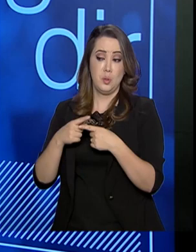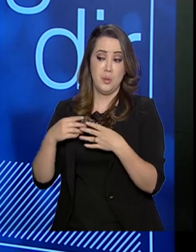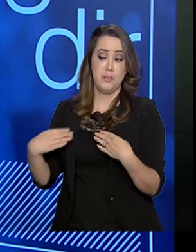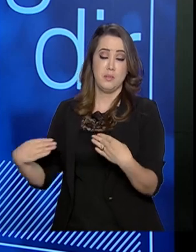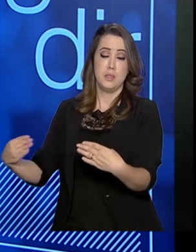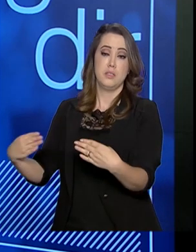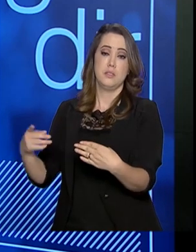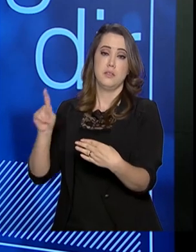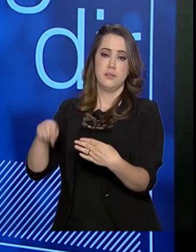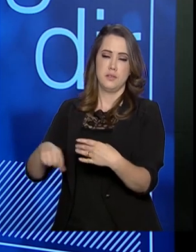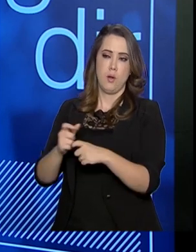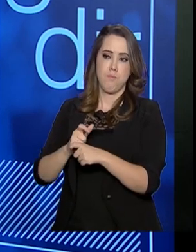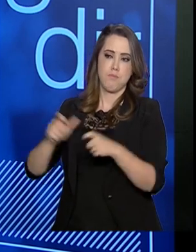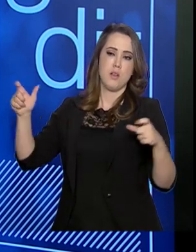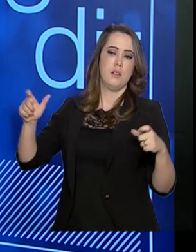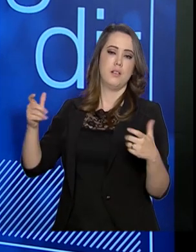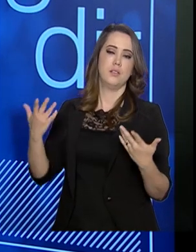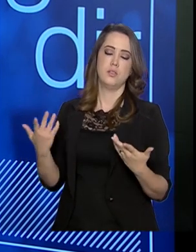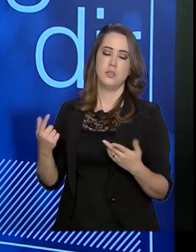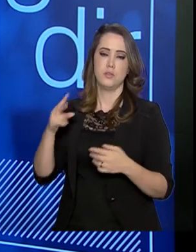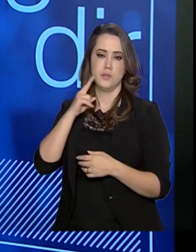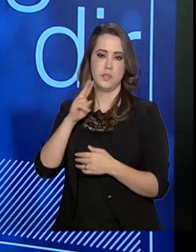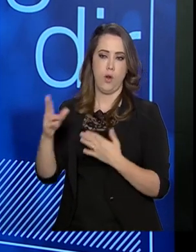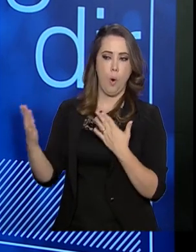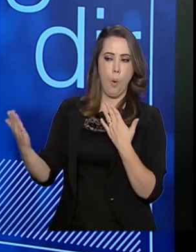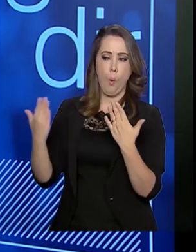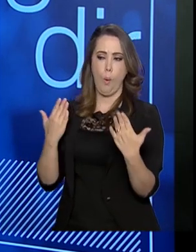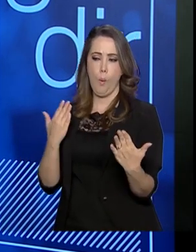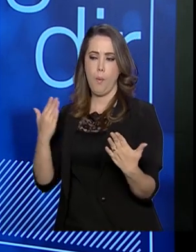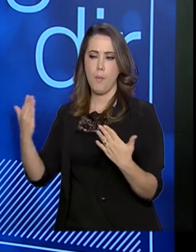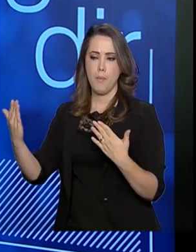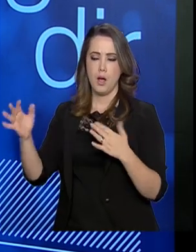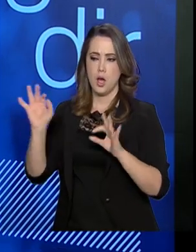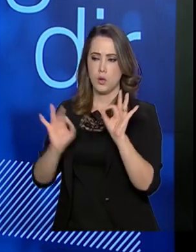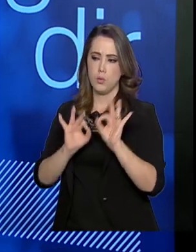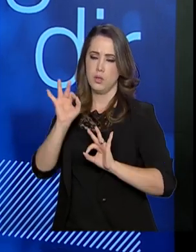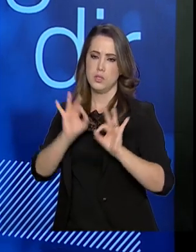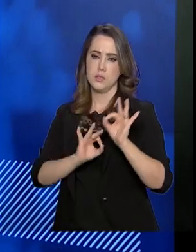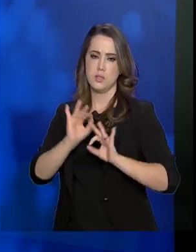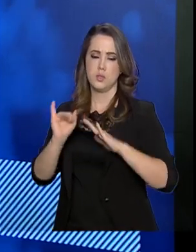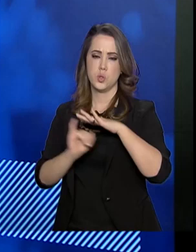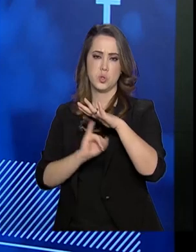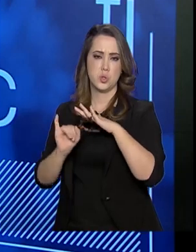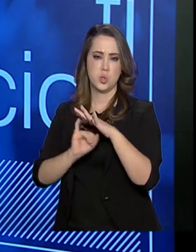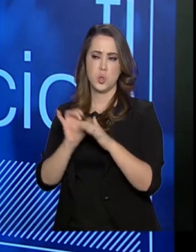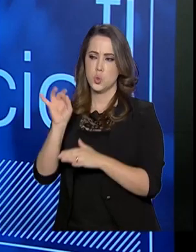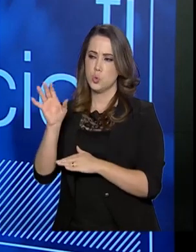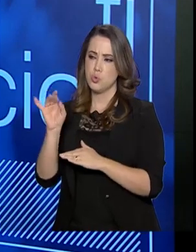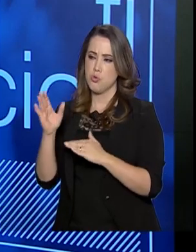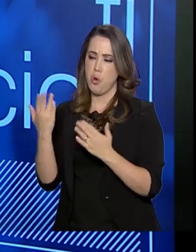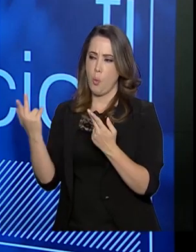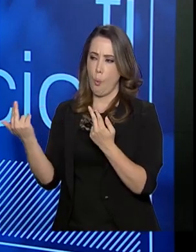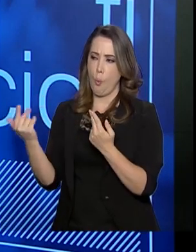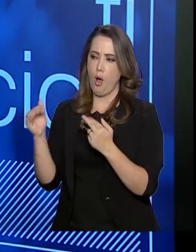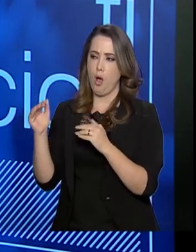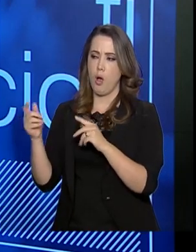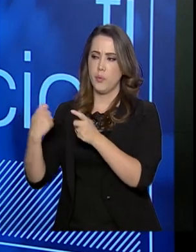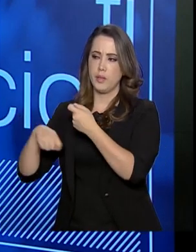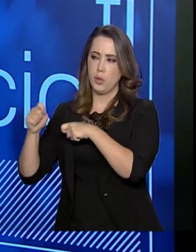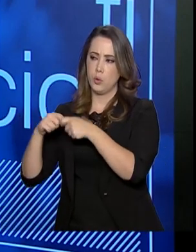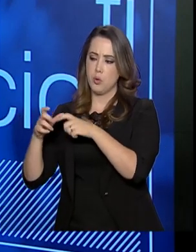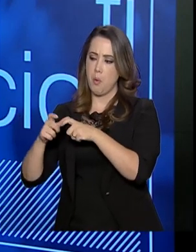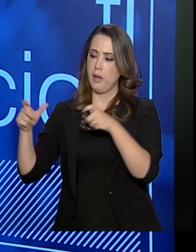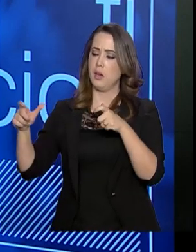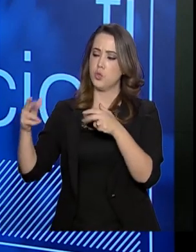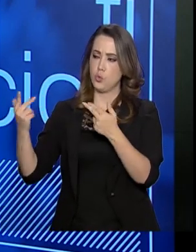gigante do ponto de vista de organização institucional, acho que só equivale a ele da economia, do ponto de vista de